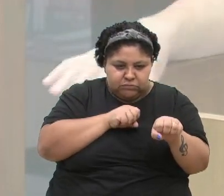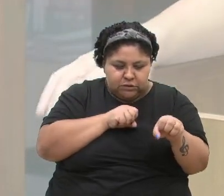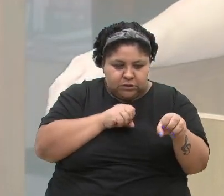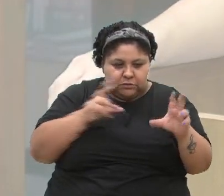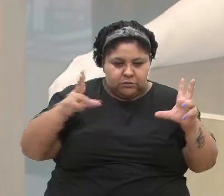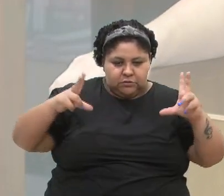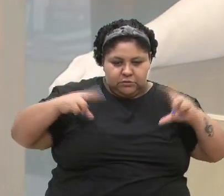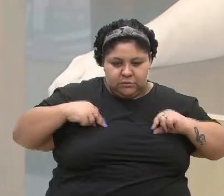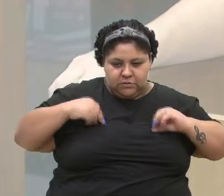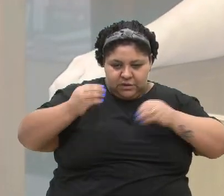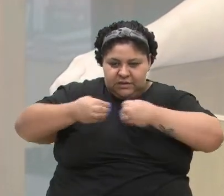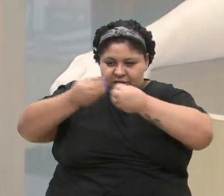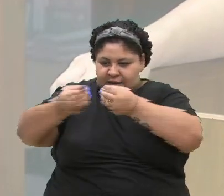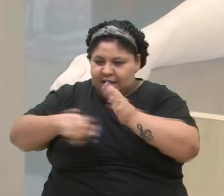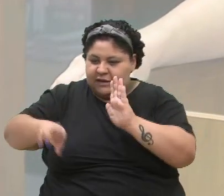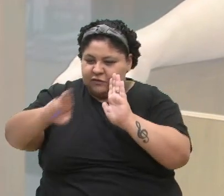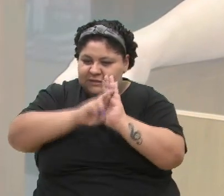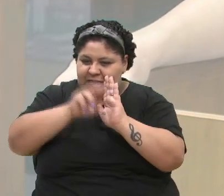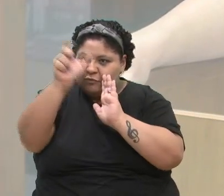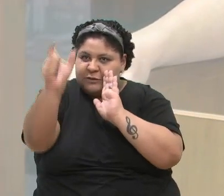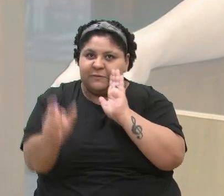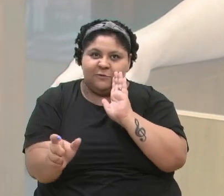resultado para as pessoas.